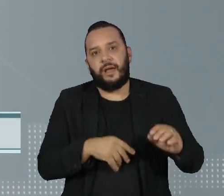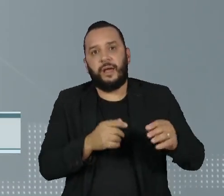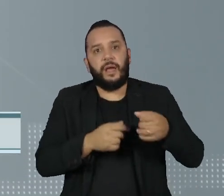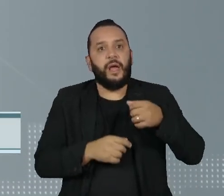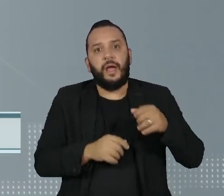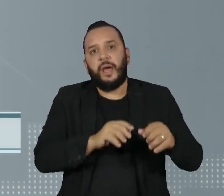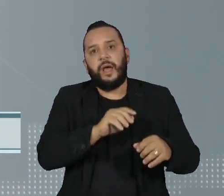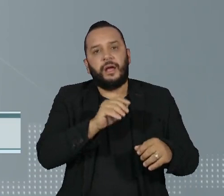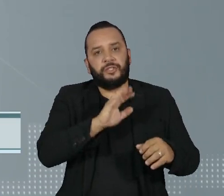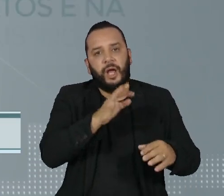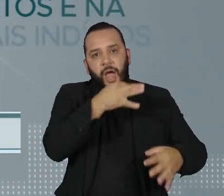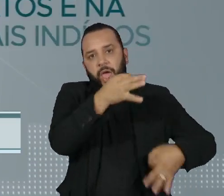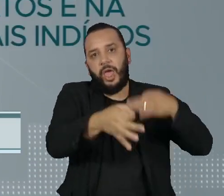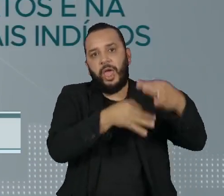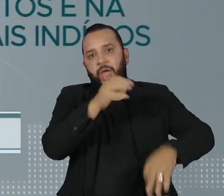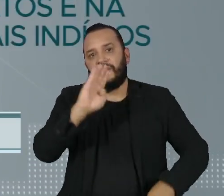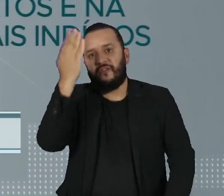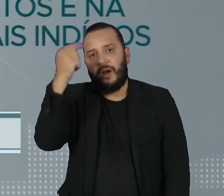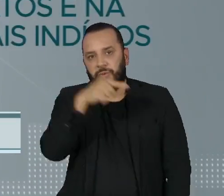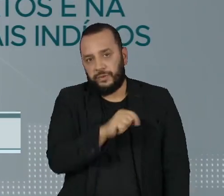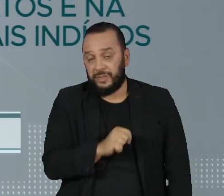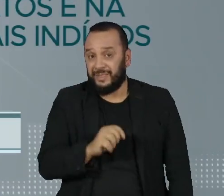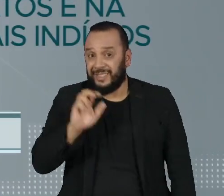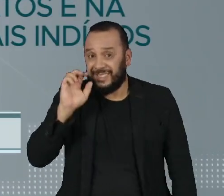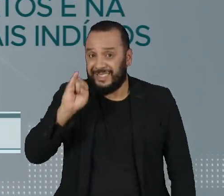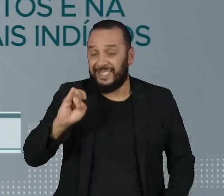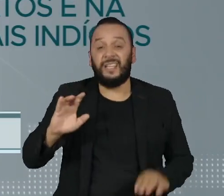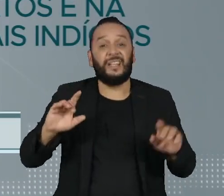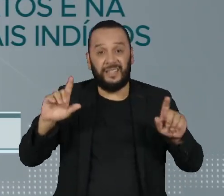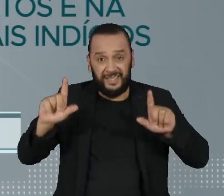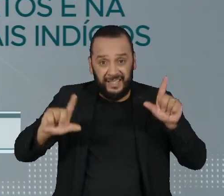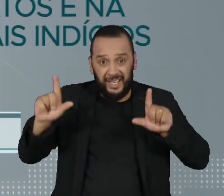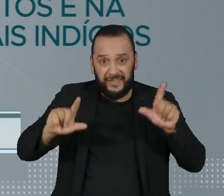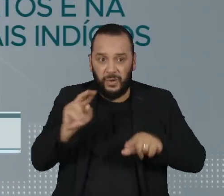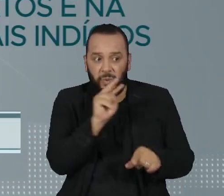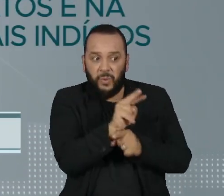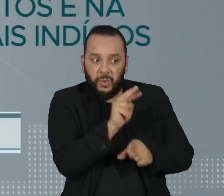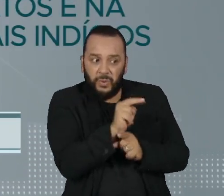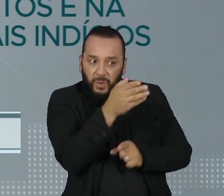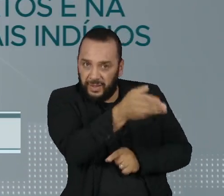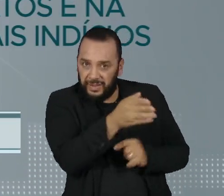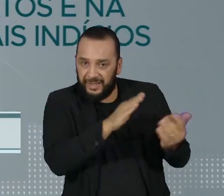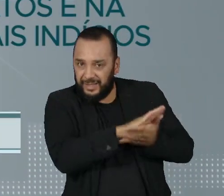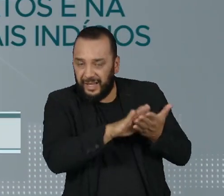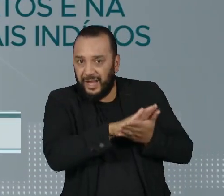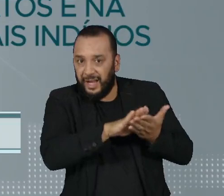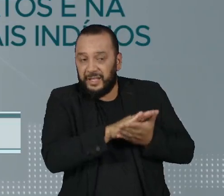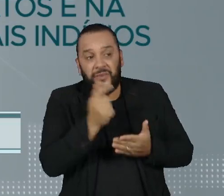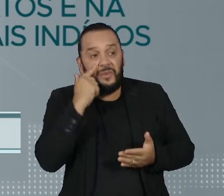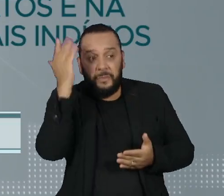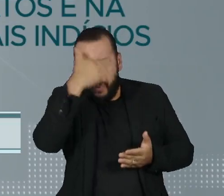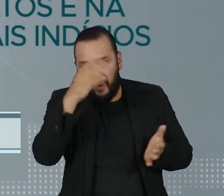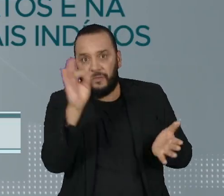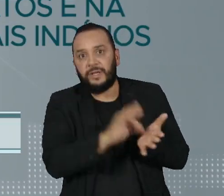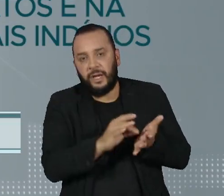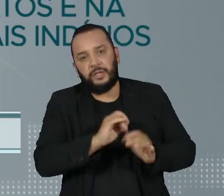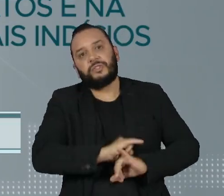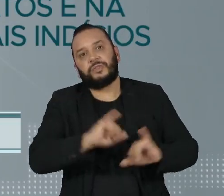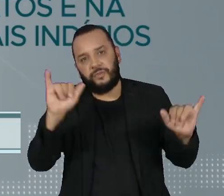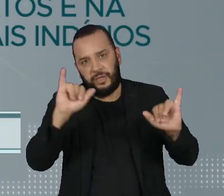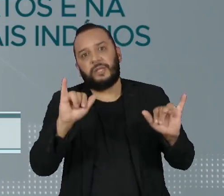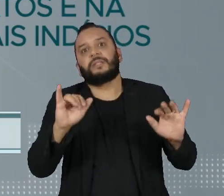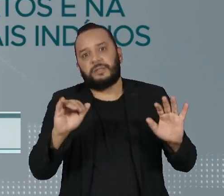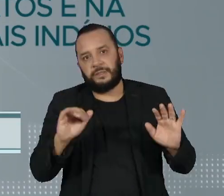da imputação, se o veículo deixou de observar o dever de cuidado na verificação da veracidade dos fatos e na divulgação da